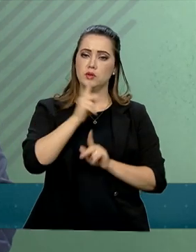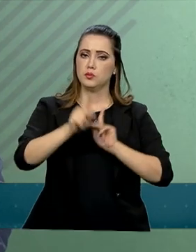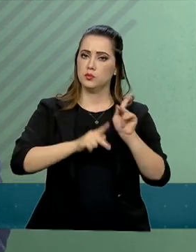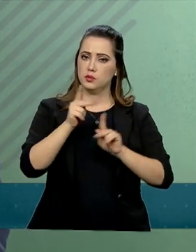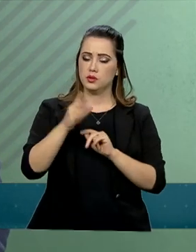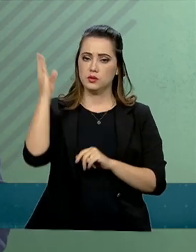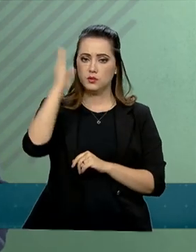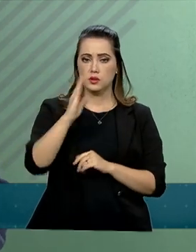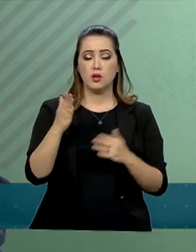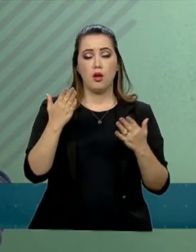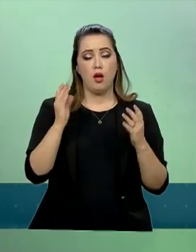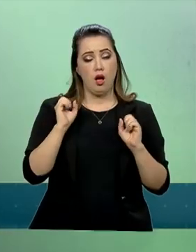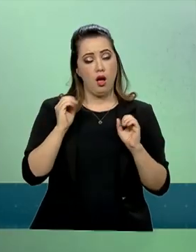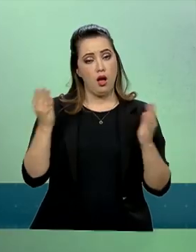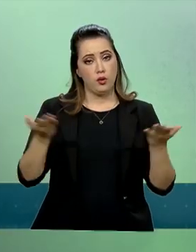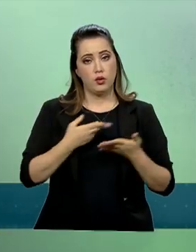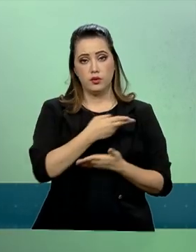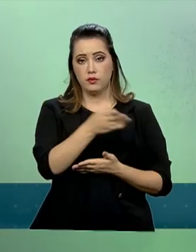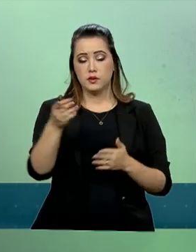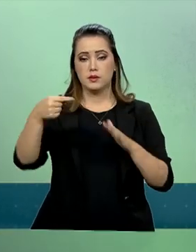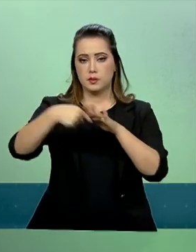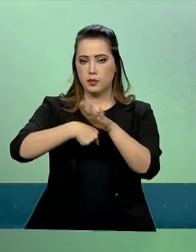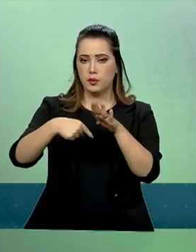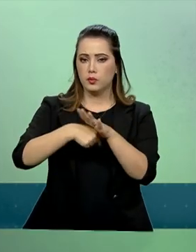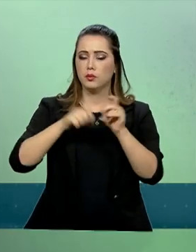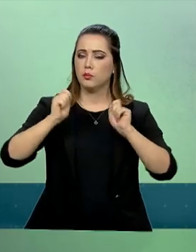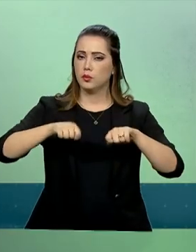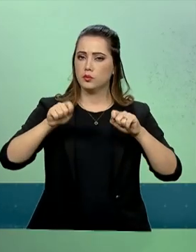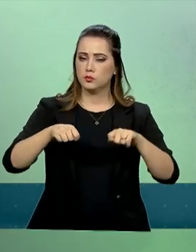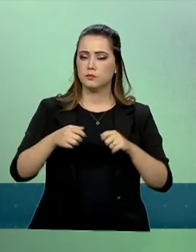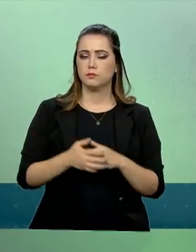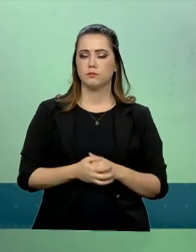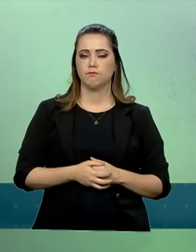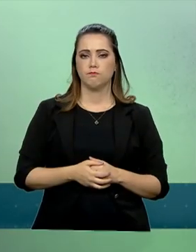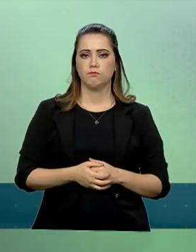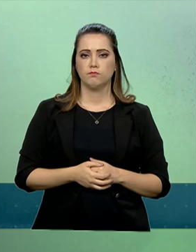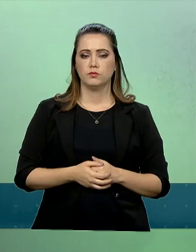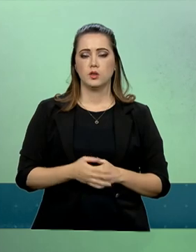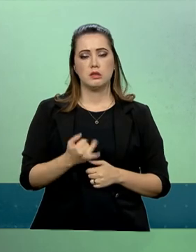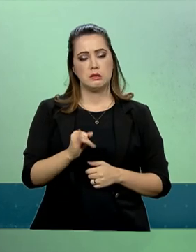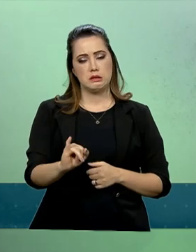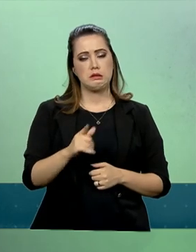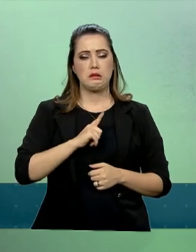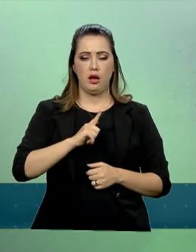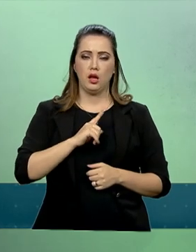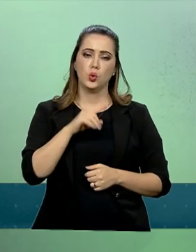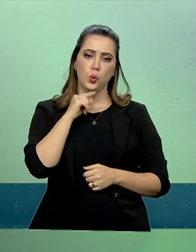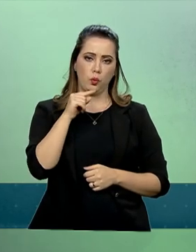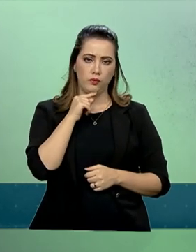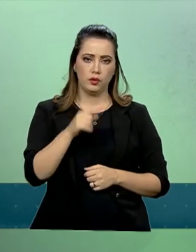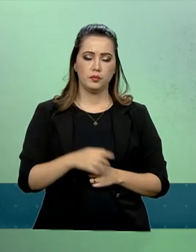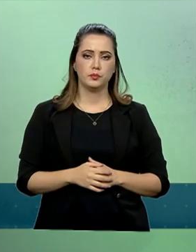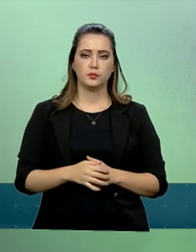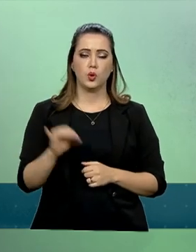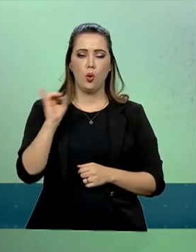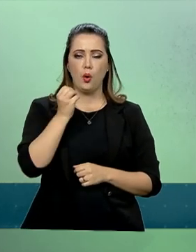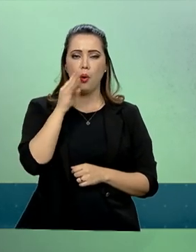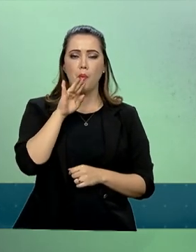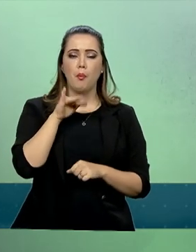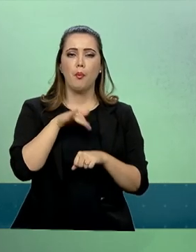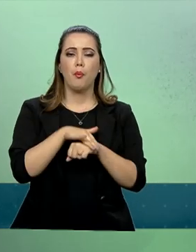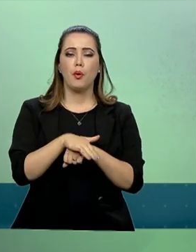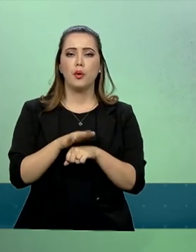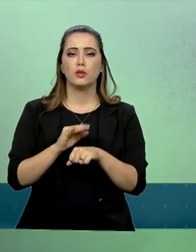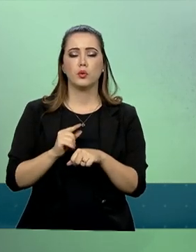Eu me coloco agora à disposição para as perguntas que, por acaso, possam ocorrer. Porta voz, boa noite. Tiago